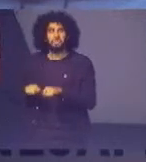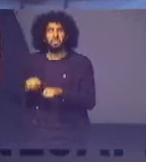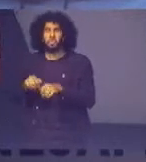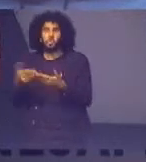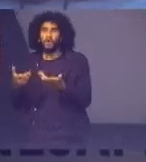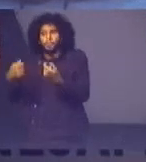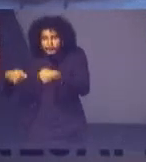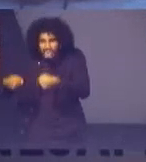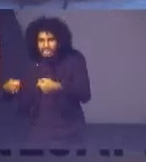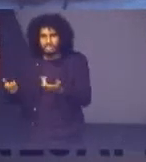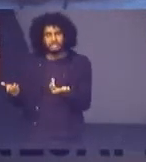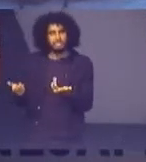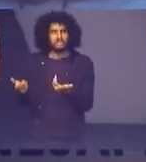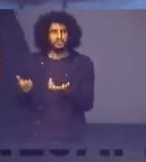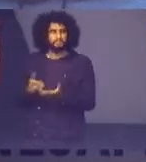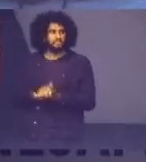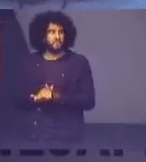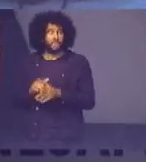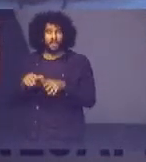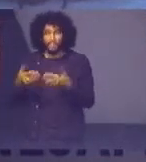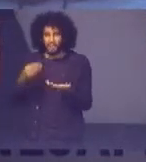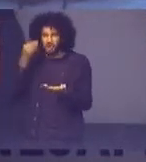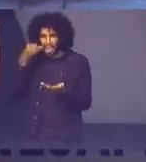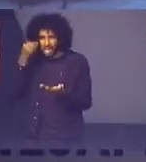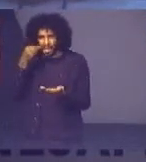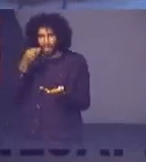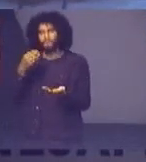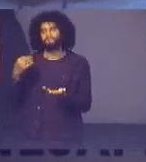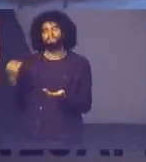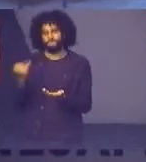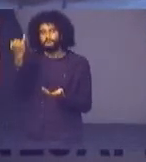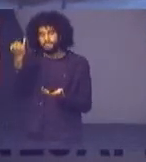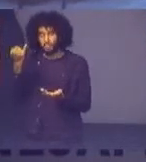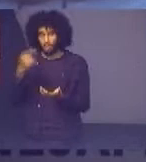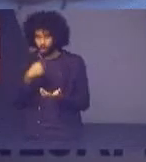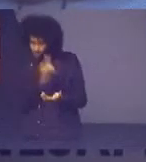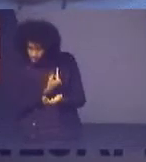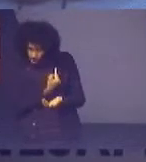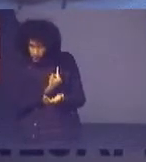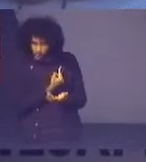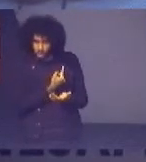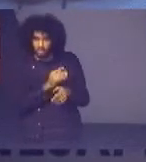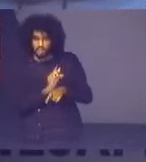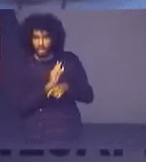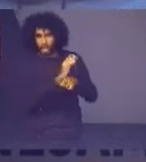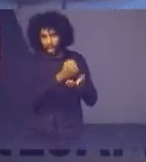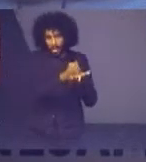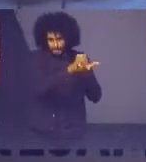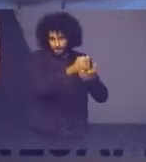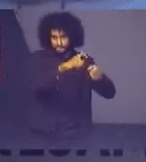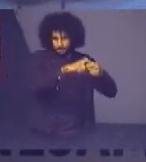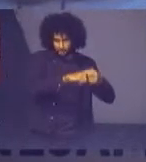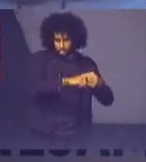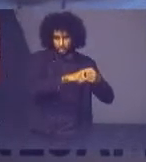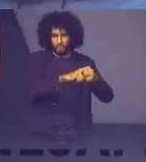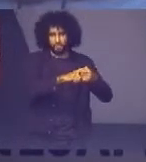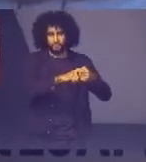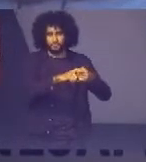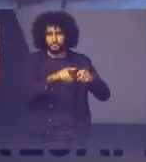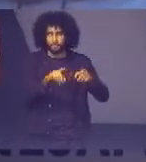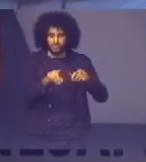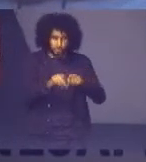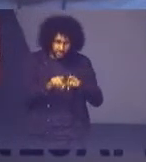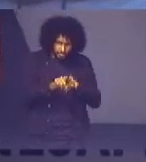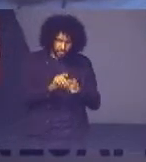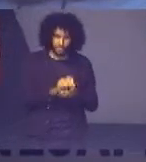expedidos. Então essa vivência é extremamente relevante para nós, enquanto colaboradores, sem dizer que a questão